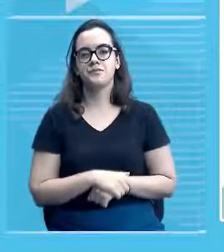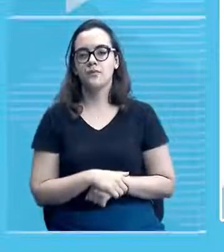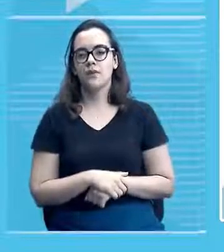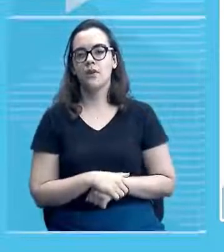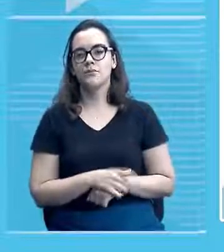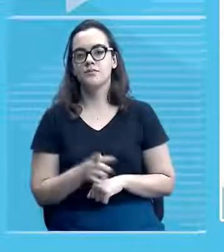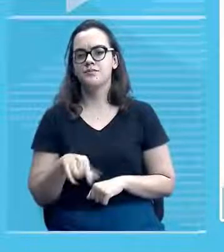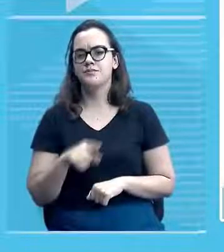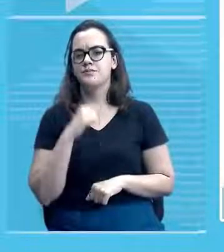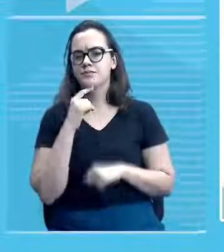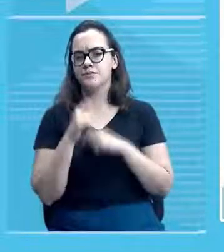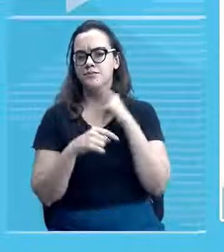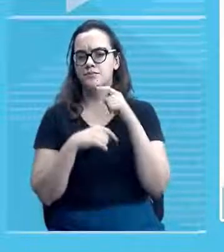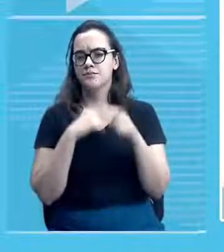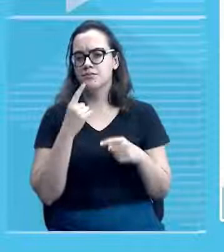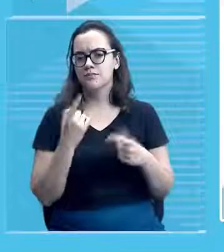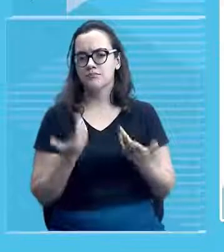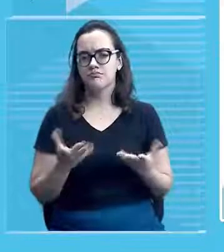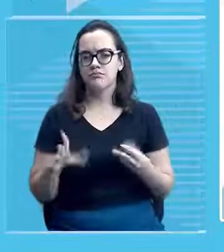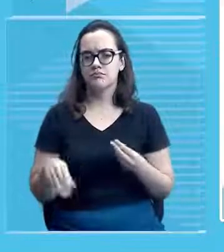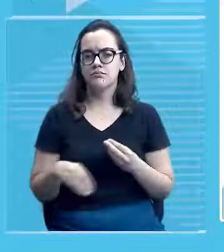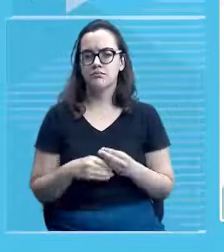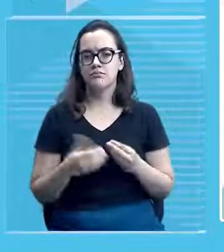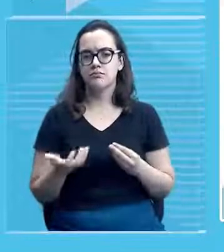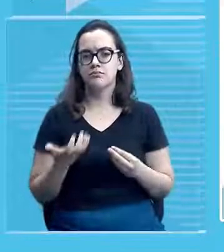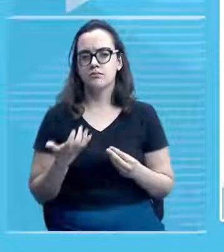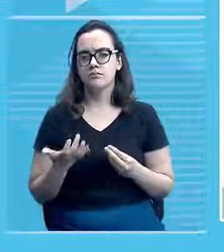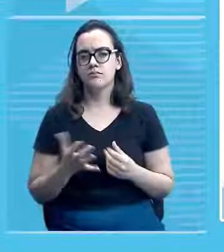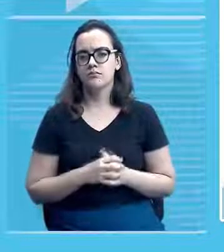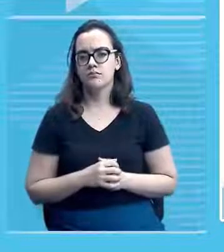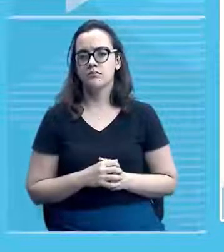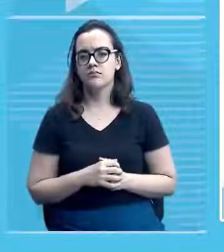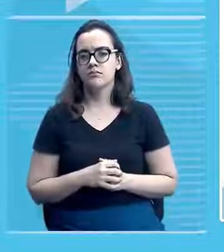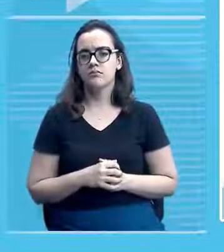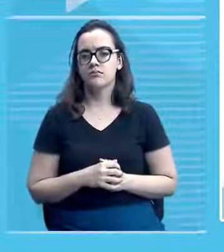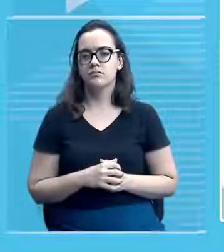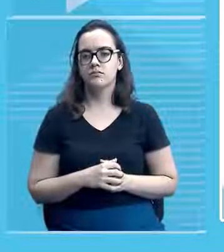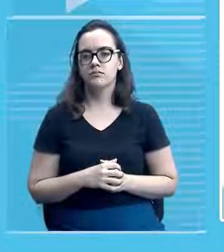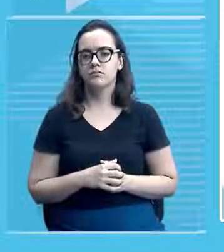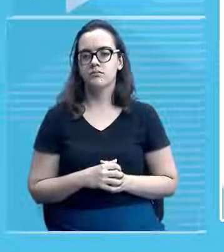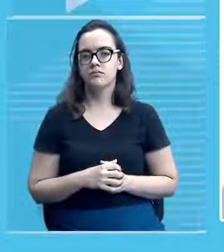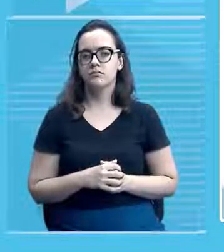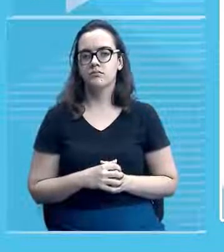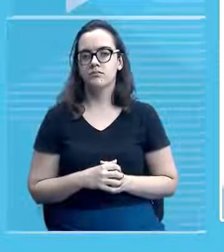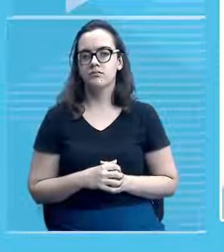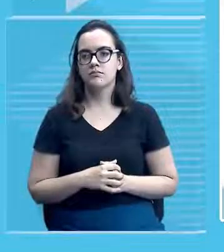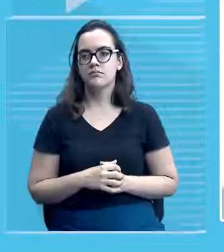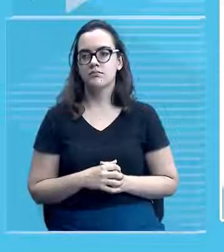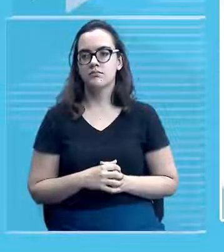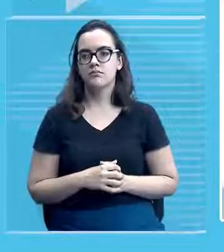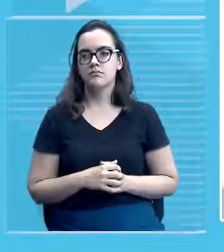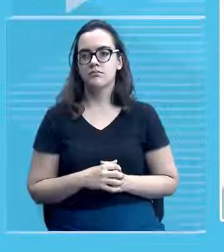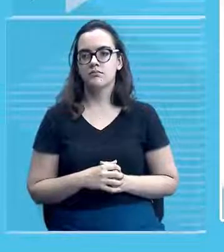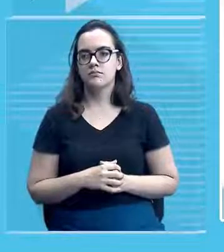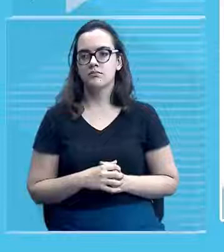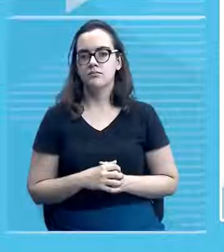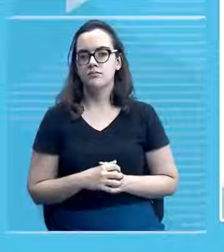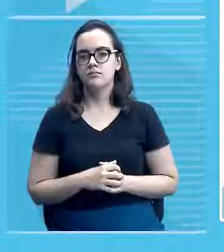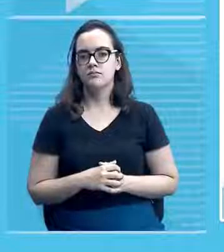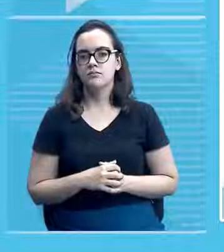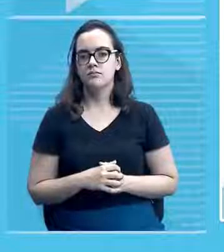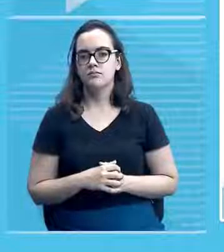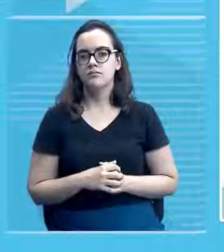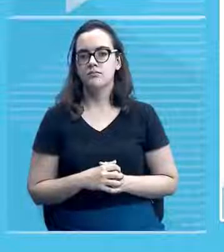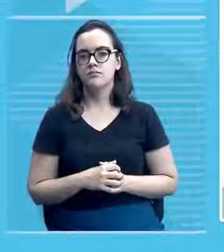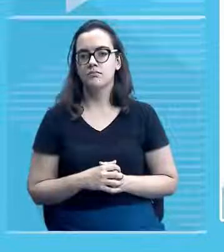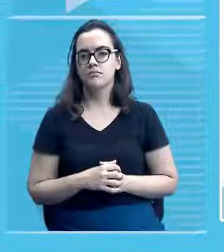algo a complementar algo a questionar né? também abrimos espaço para para questionamentos né?